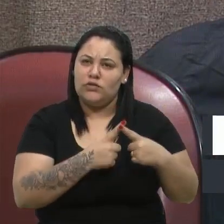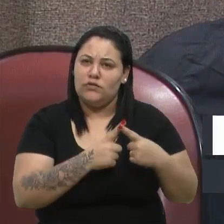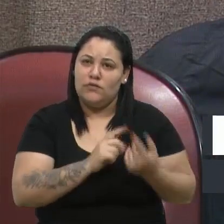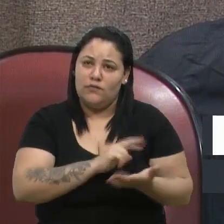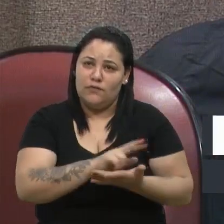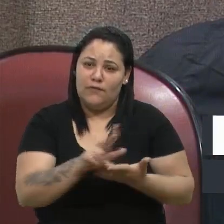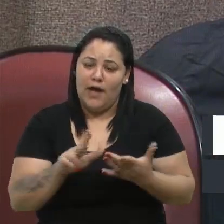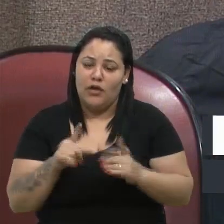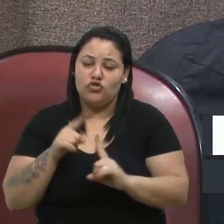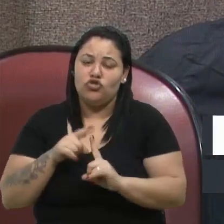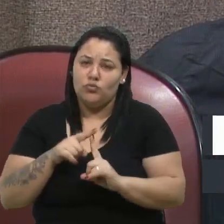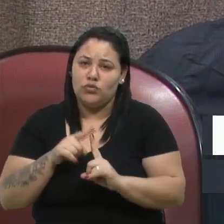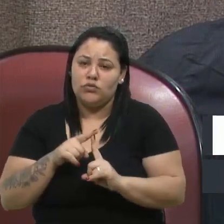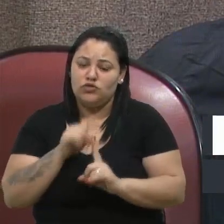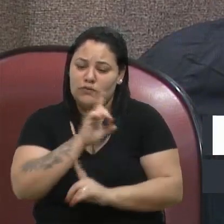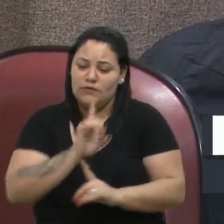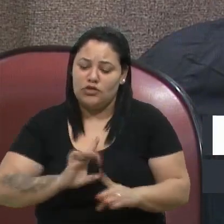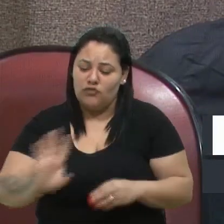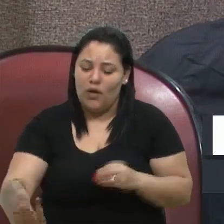incorporados a essa comissão.